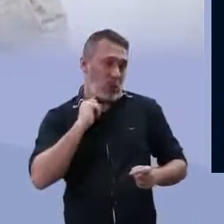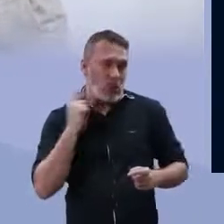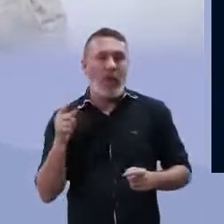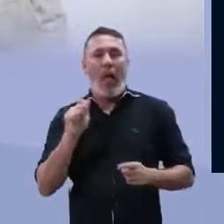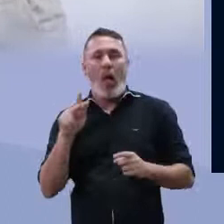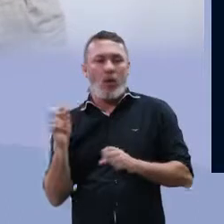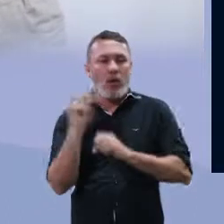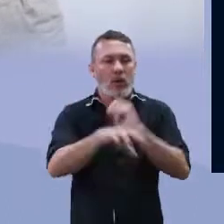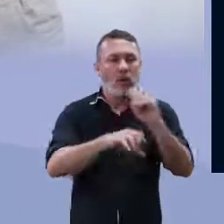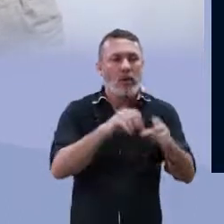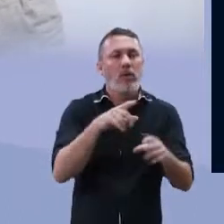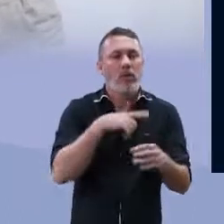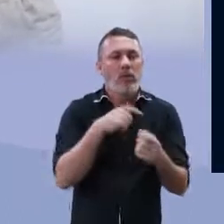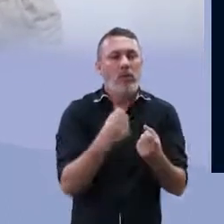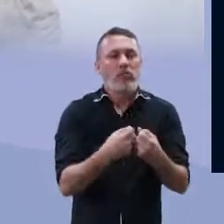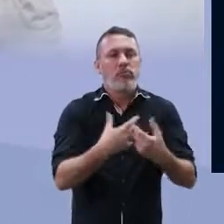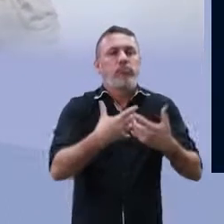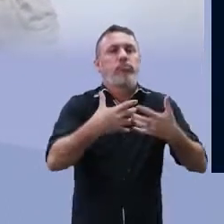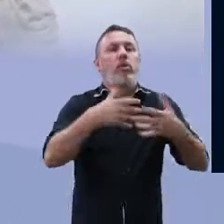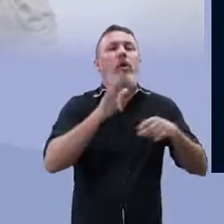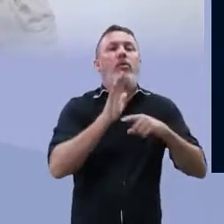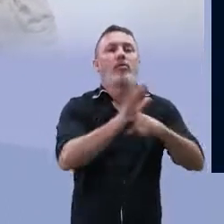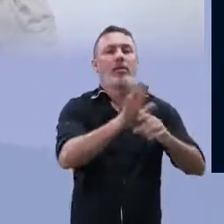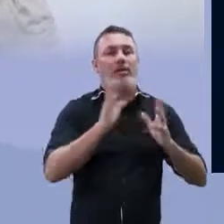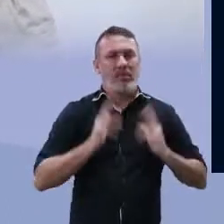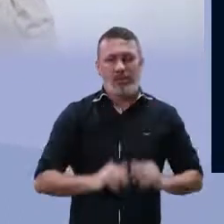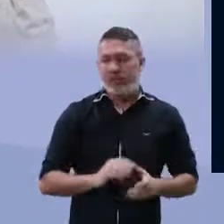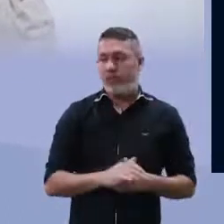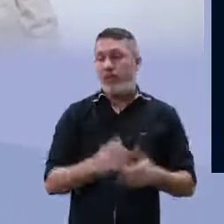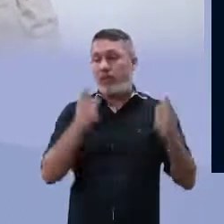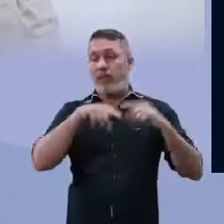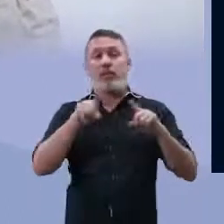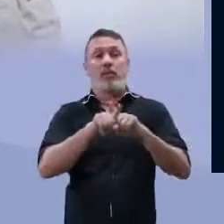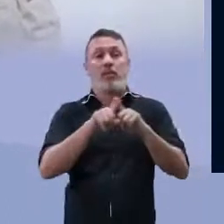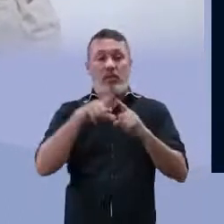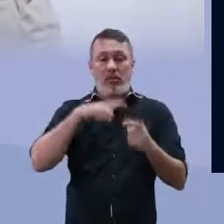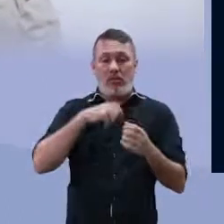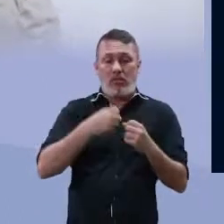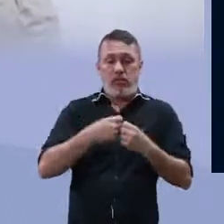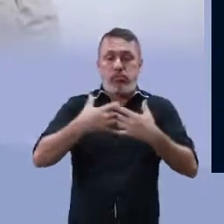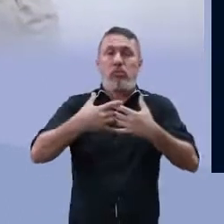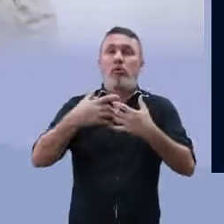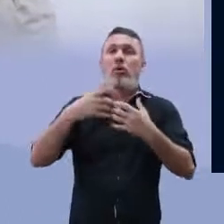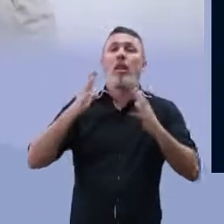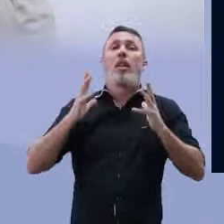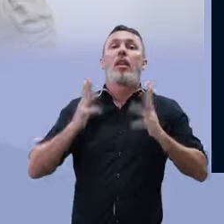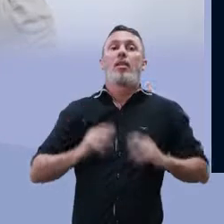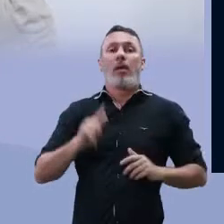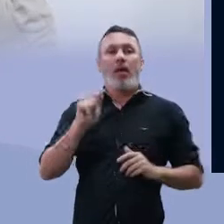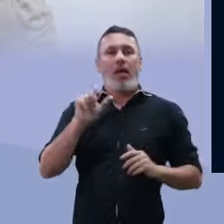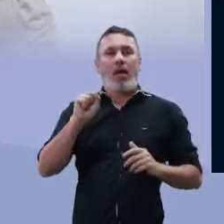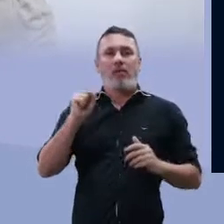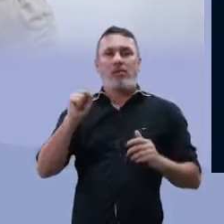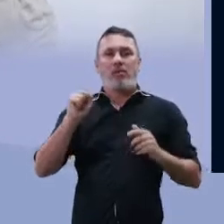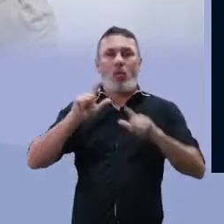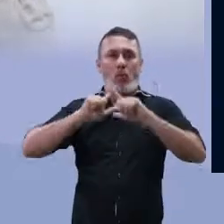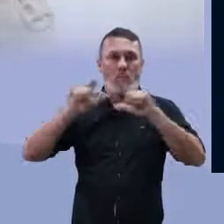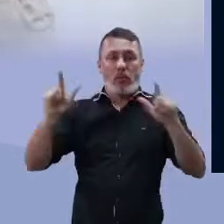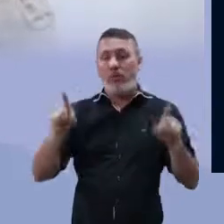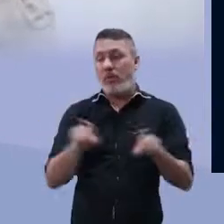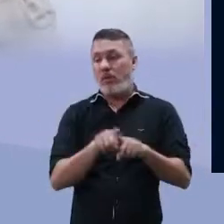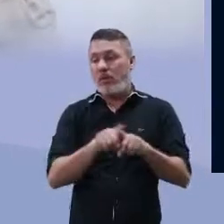para diminuir essa quantidade de matéria orgânica ali. Além de remover em gás carbônico, através da